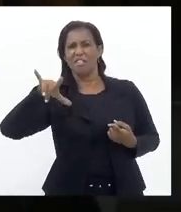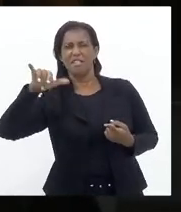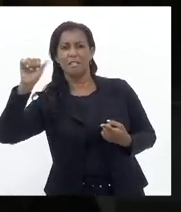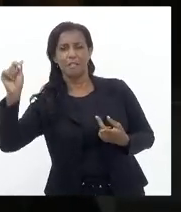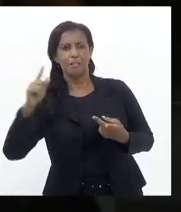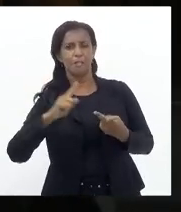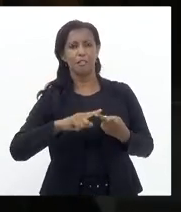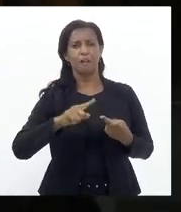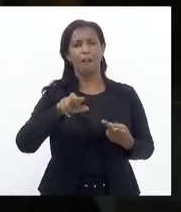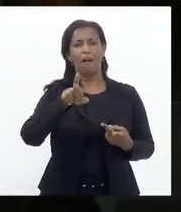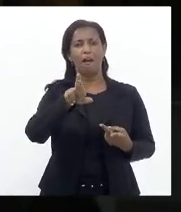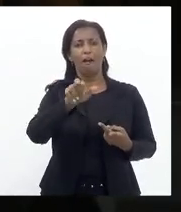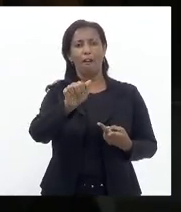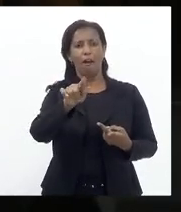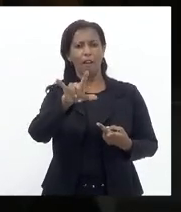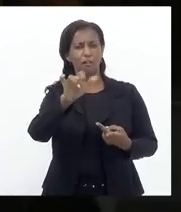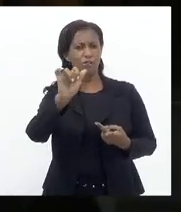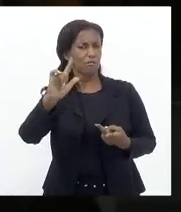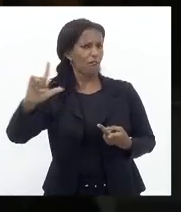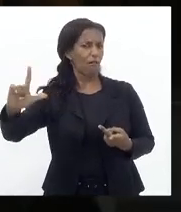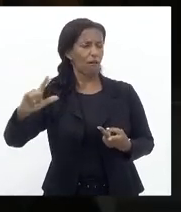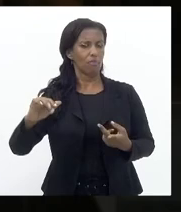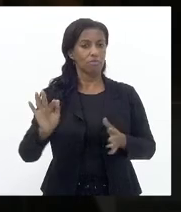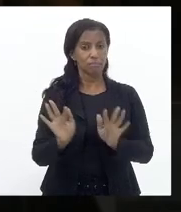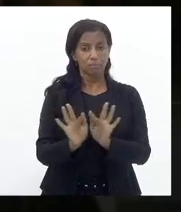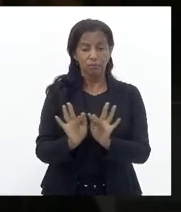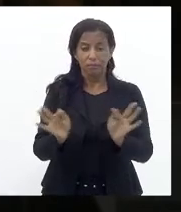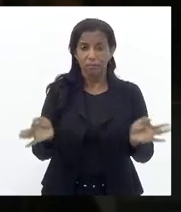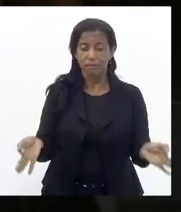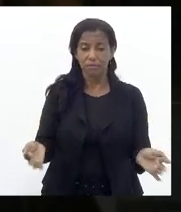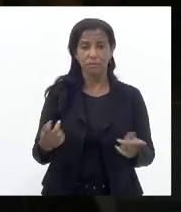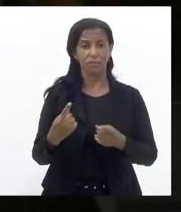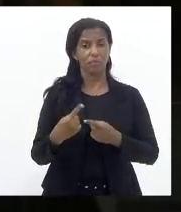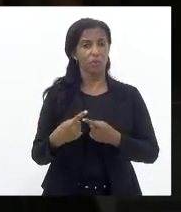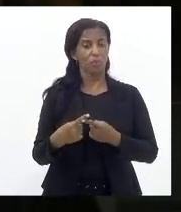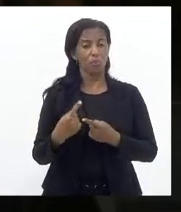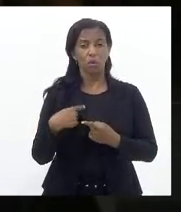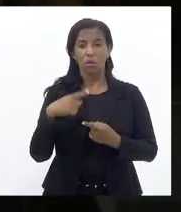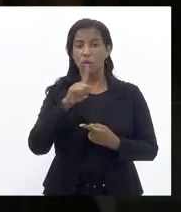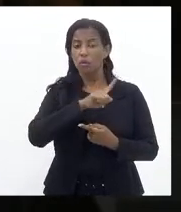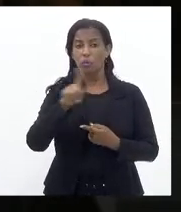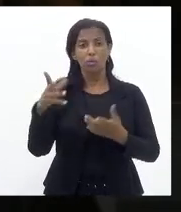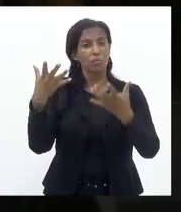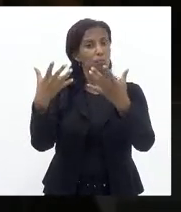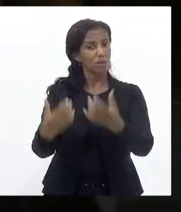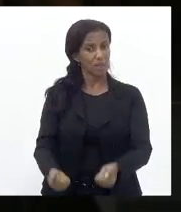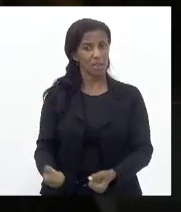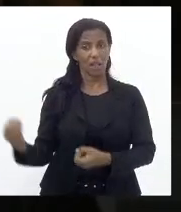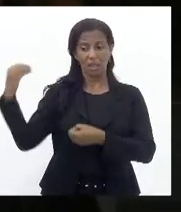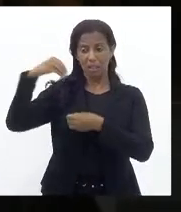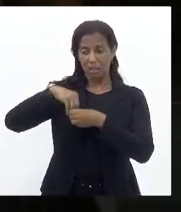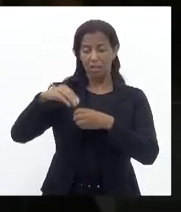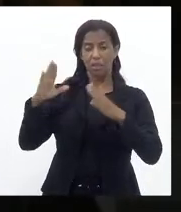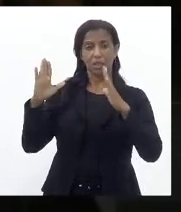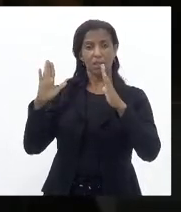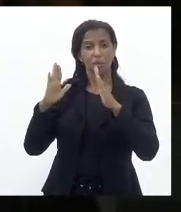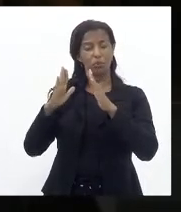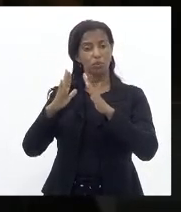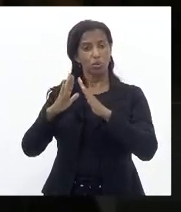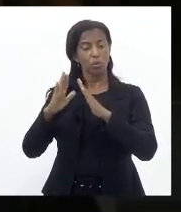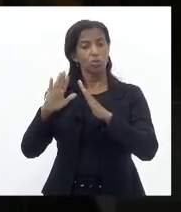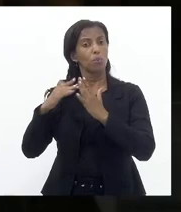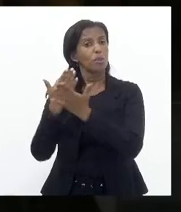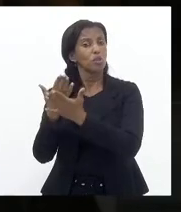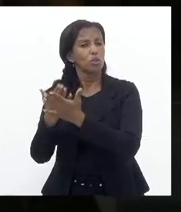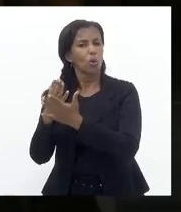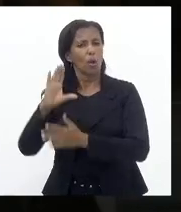radicais Simplesmente Deputada Tia Ju Porque eu não vou admitir Que num colégio católico Ou em qualquer outro